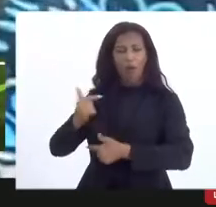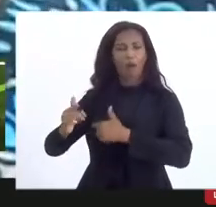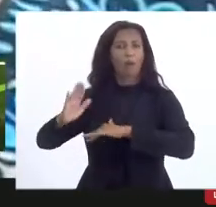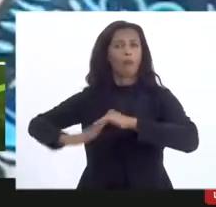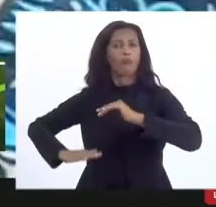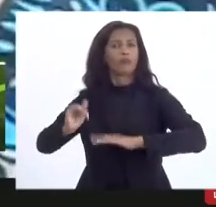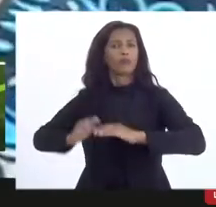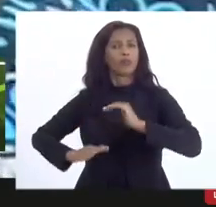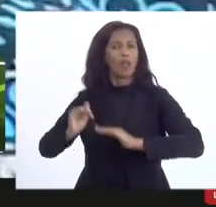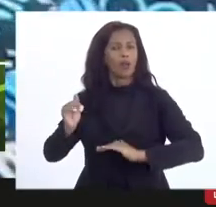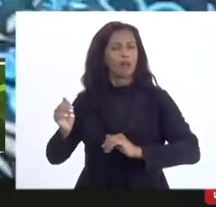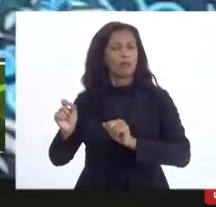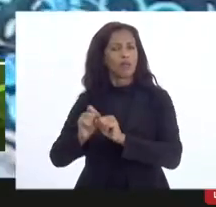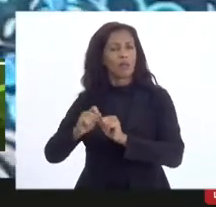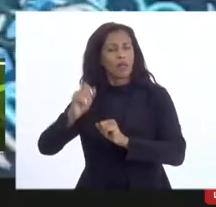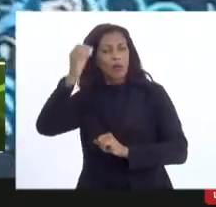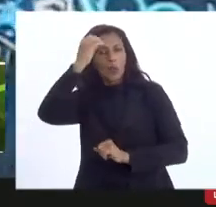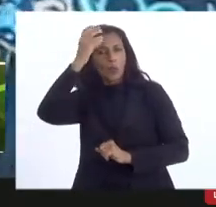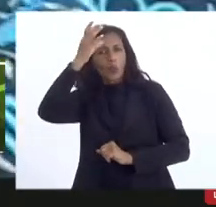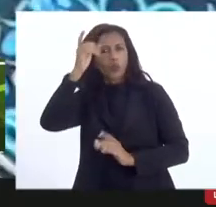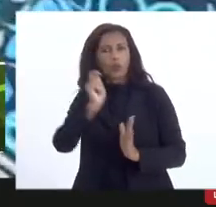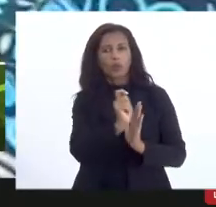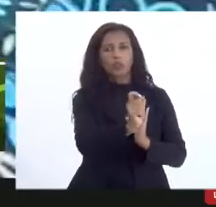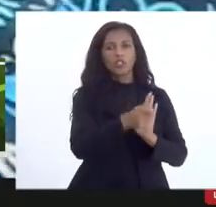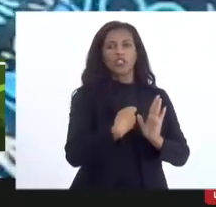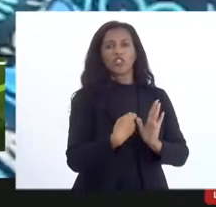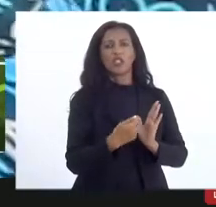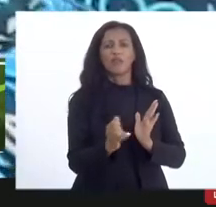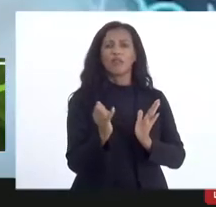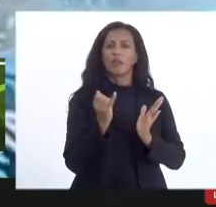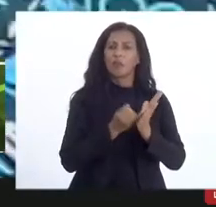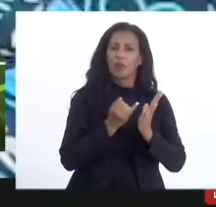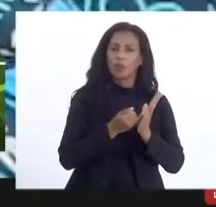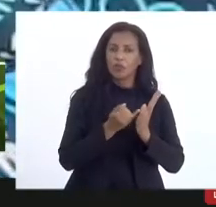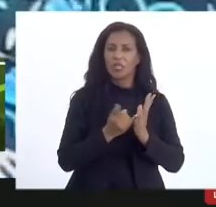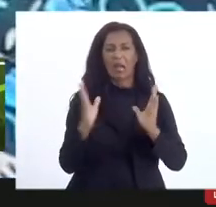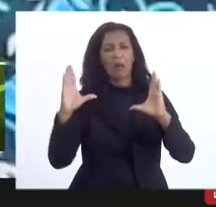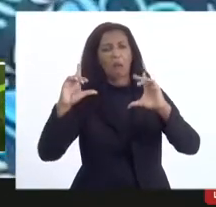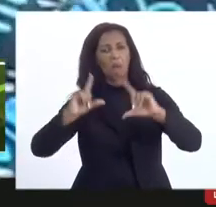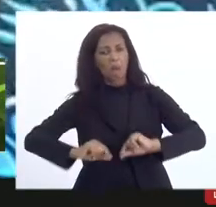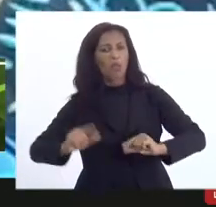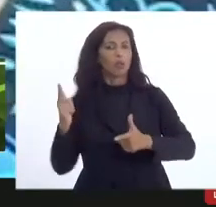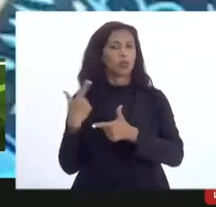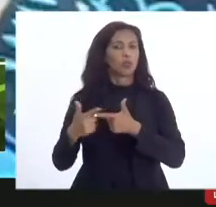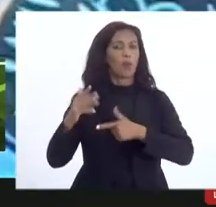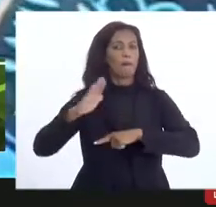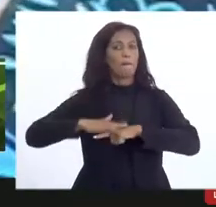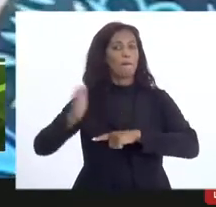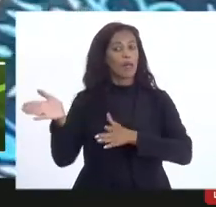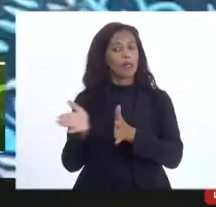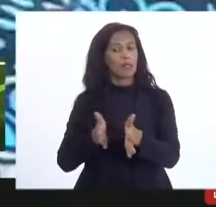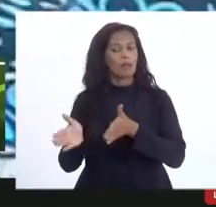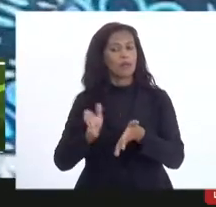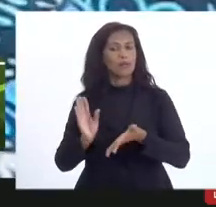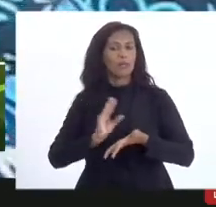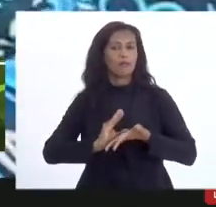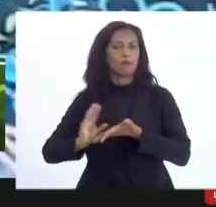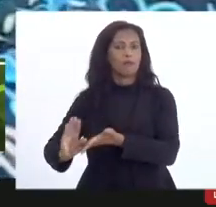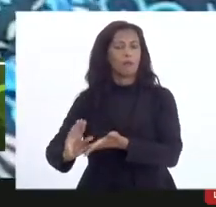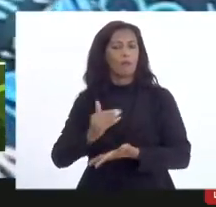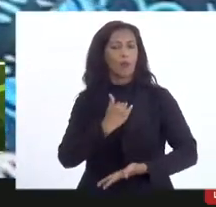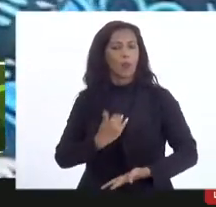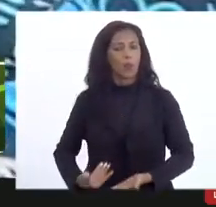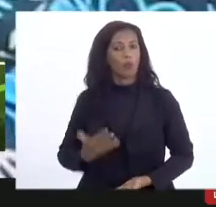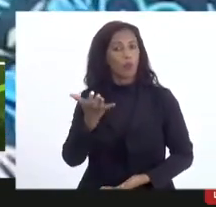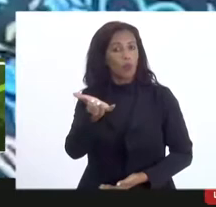a fazer ao se inscrever no edital então menos burocracia e mais acesso ao recurso público é isso que a gente quer